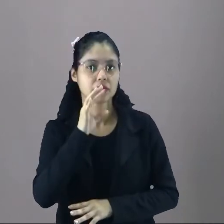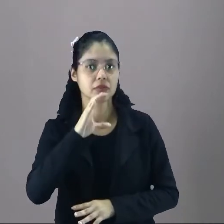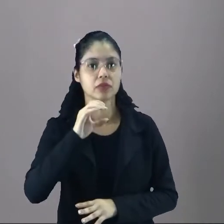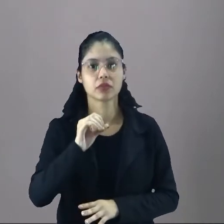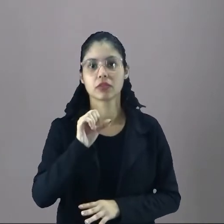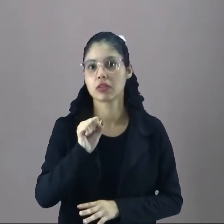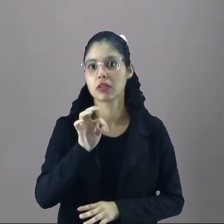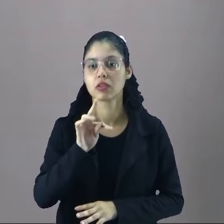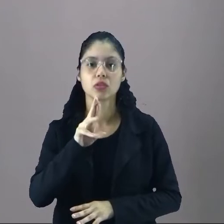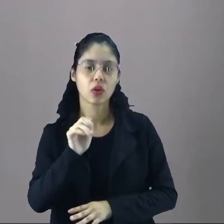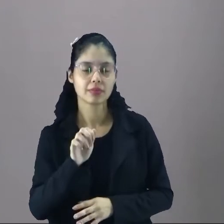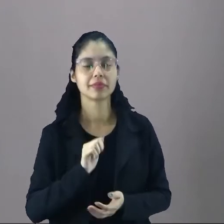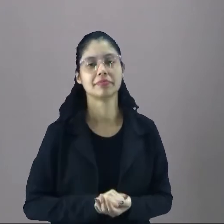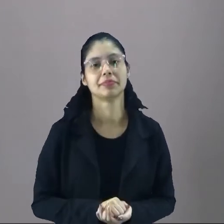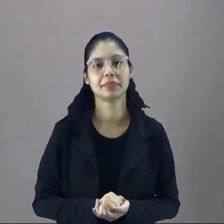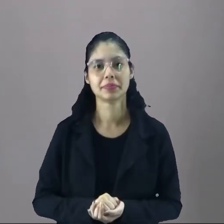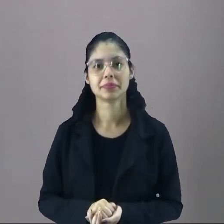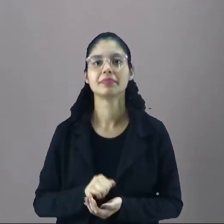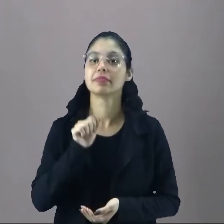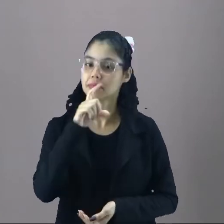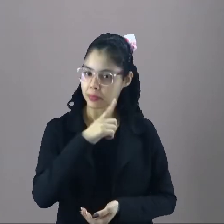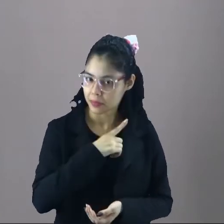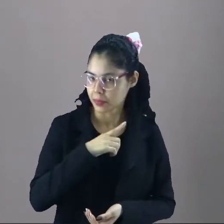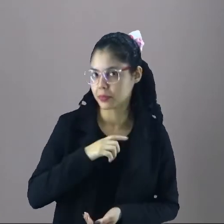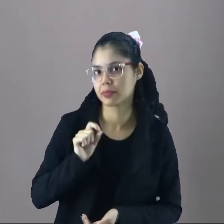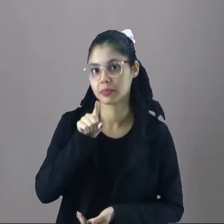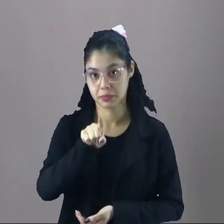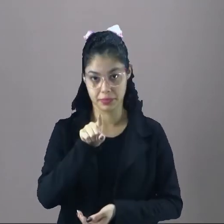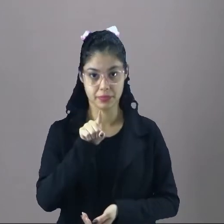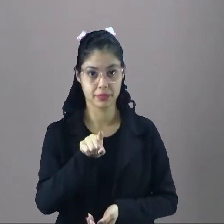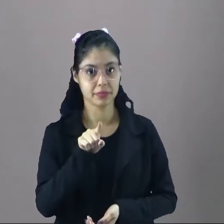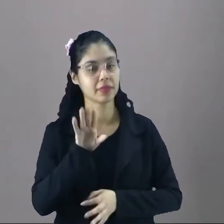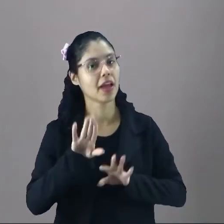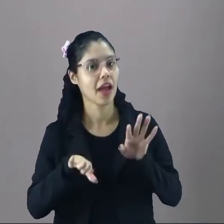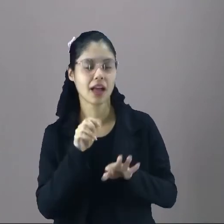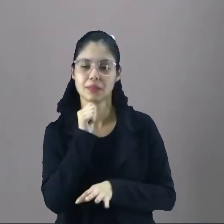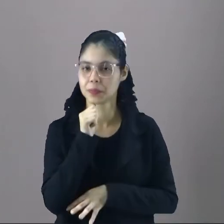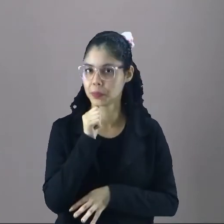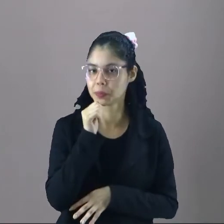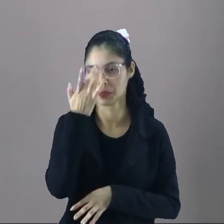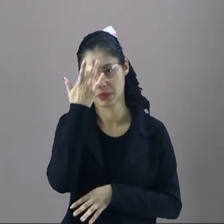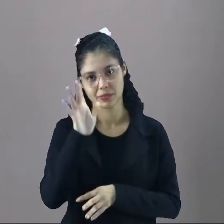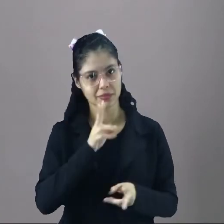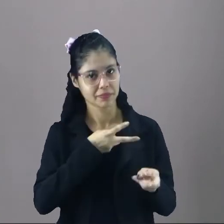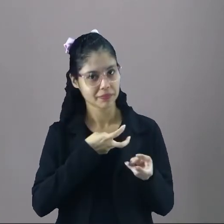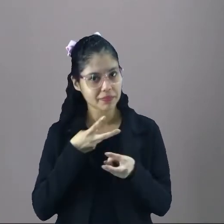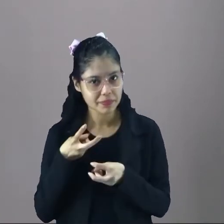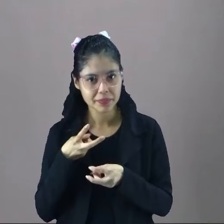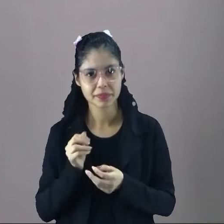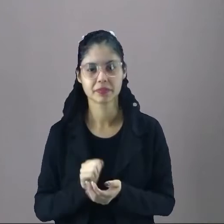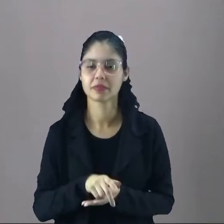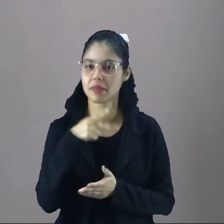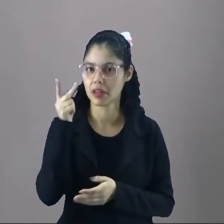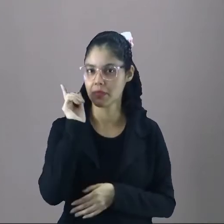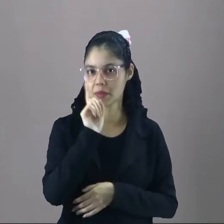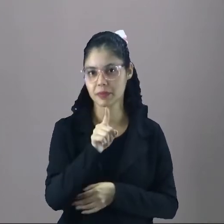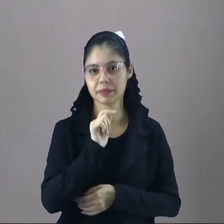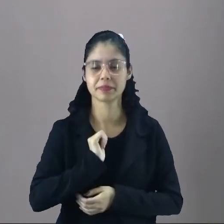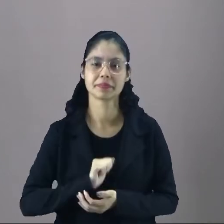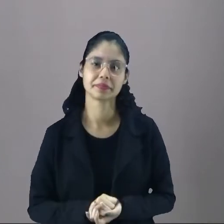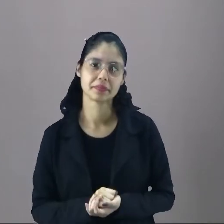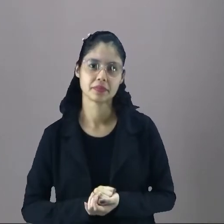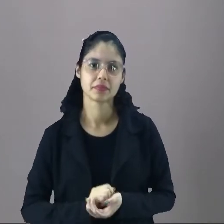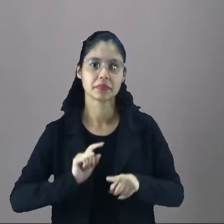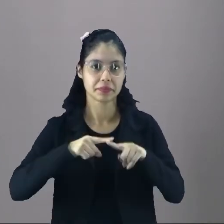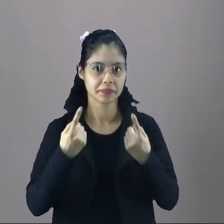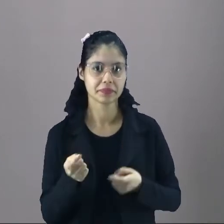costume, alguma tradição. Talvez tenha e você ainda não tenha percebido, ou alguém não tenha falado para você.